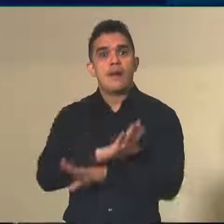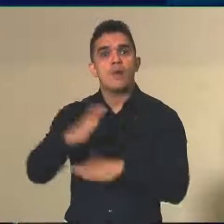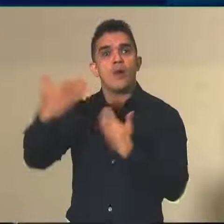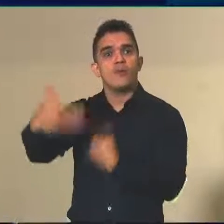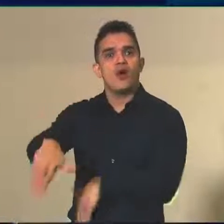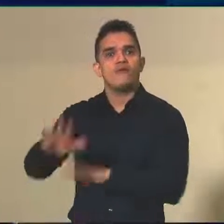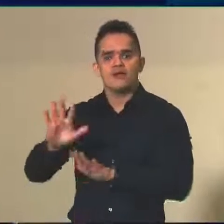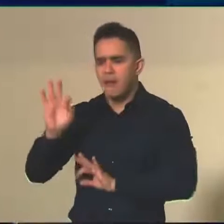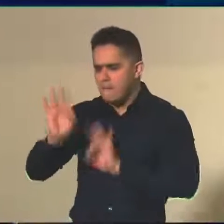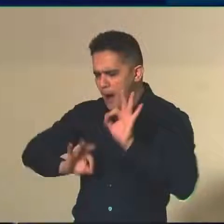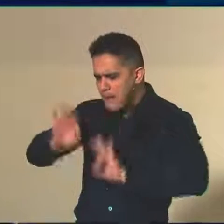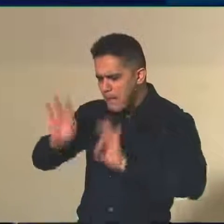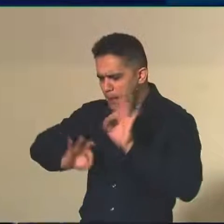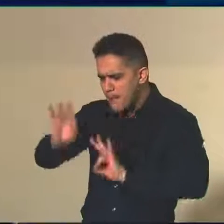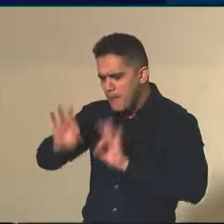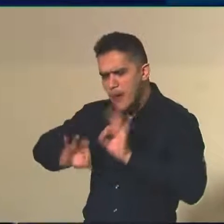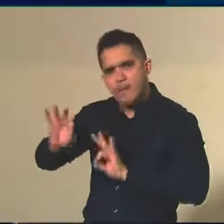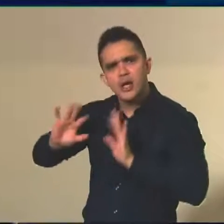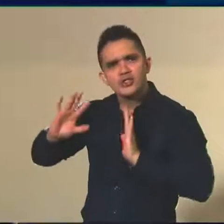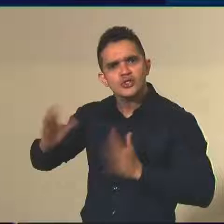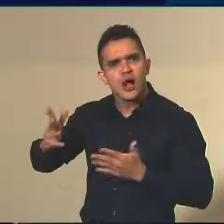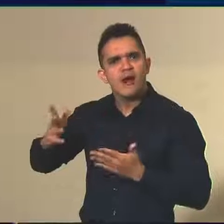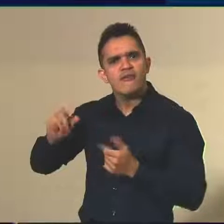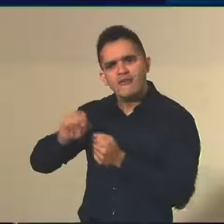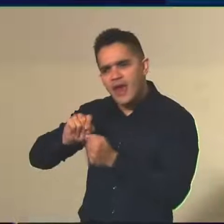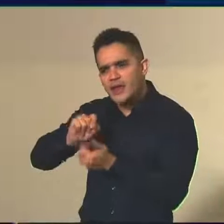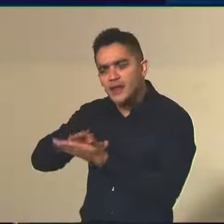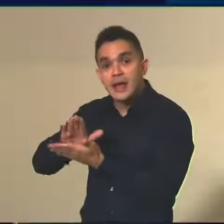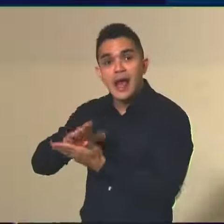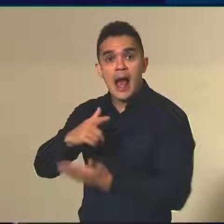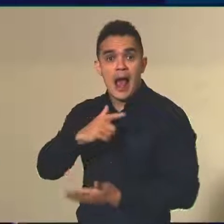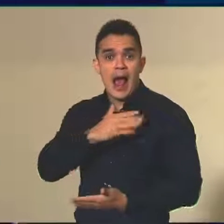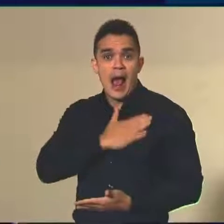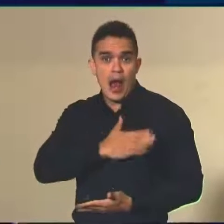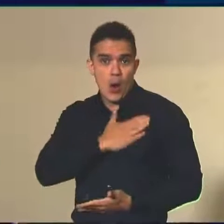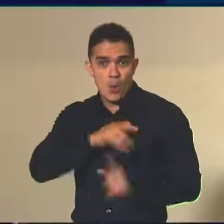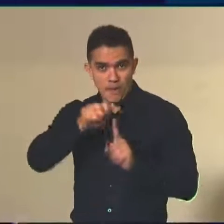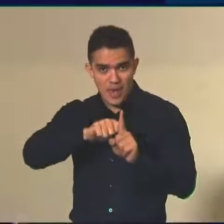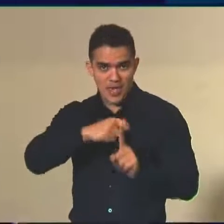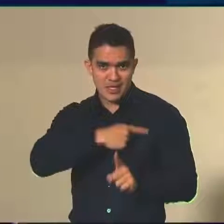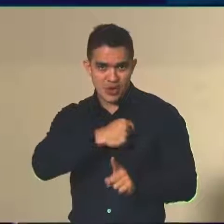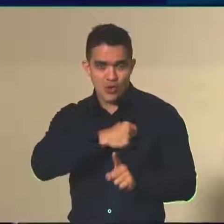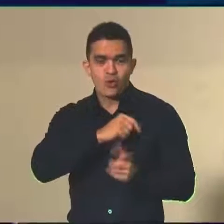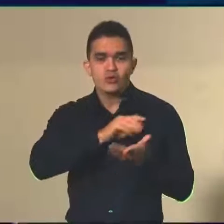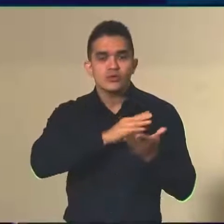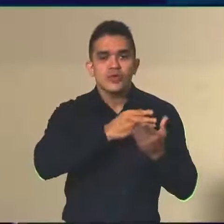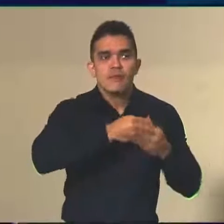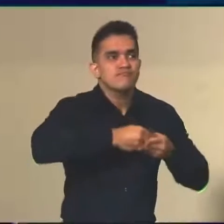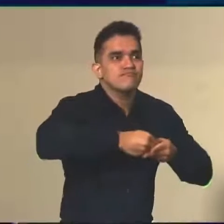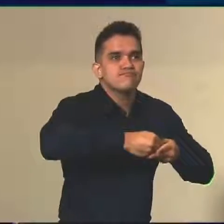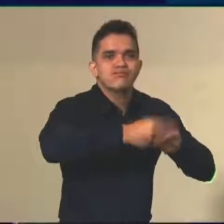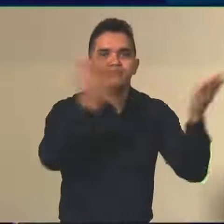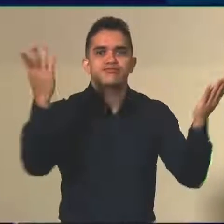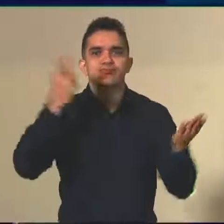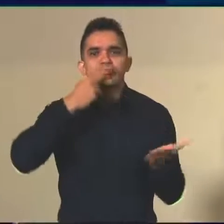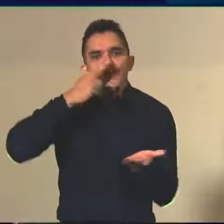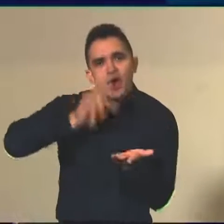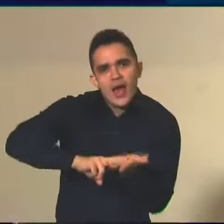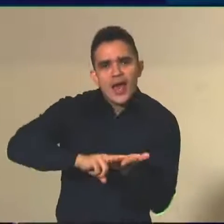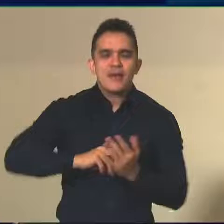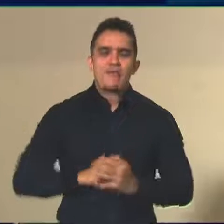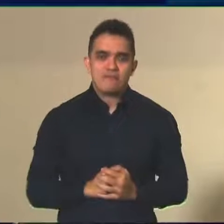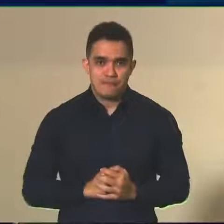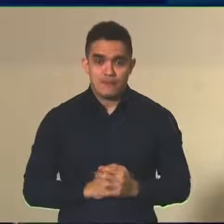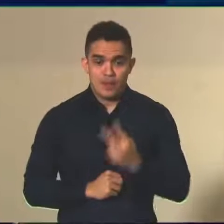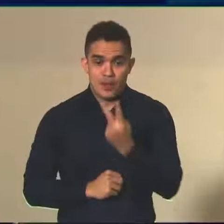Em agosto, as provas já estavam sendo distribuídas pelos correios. Em 2021